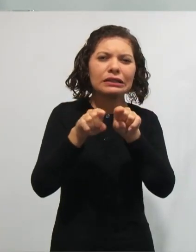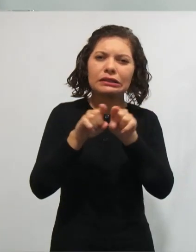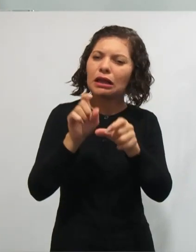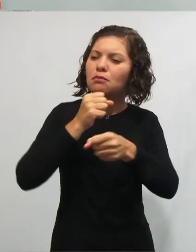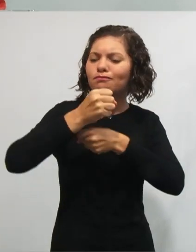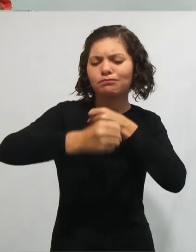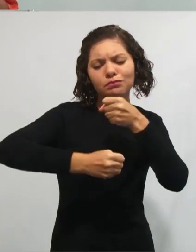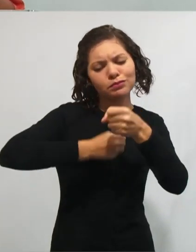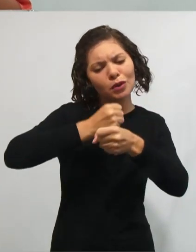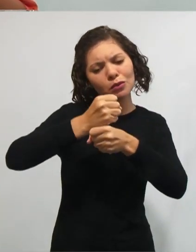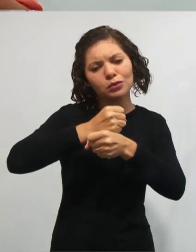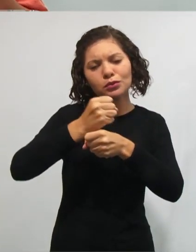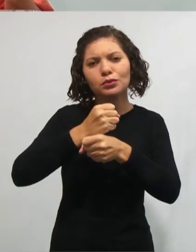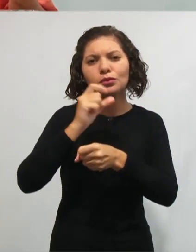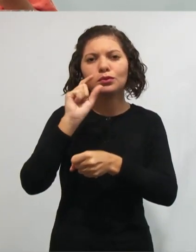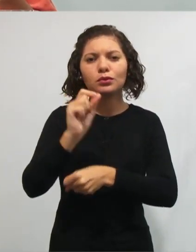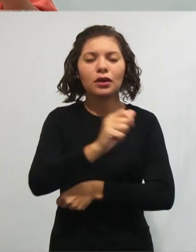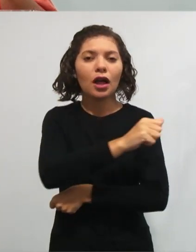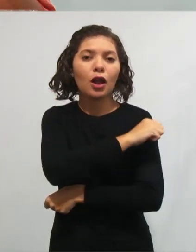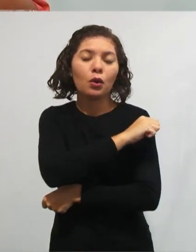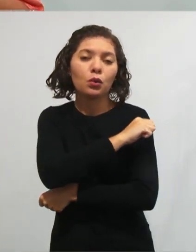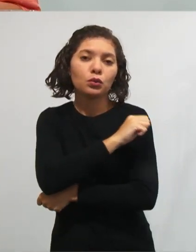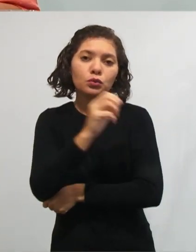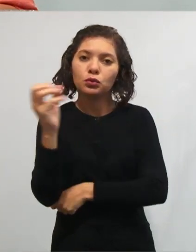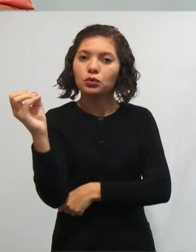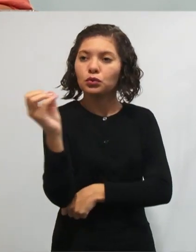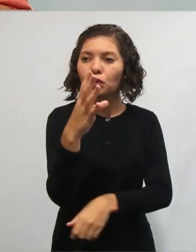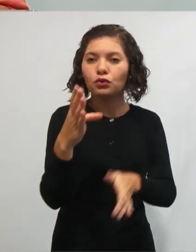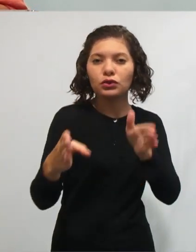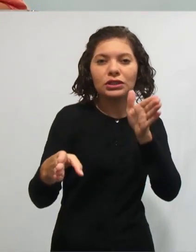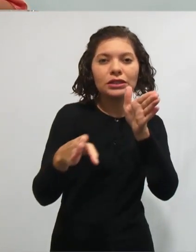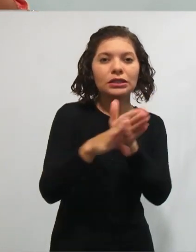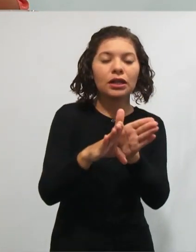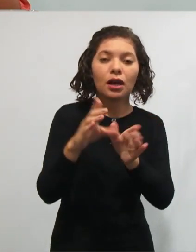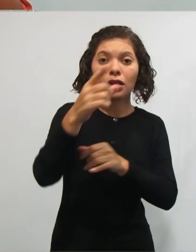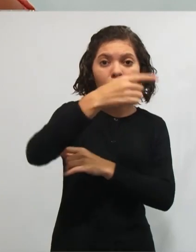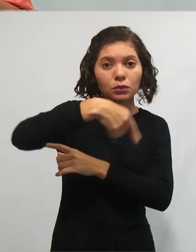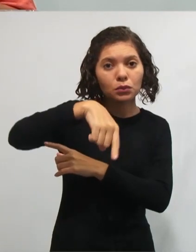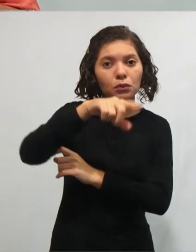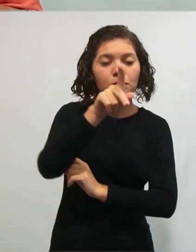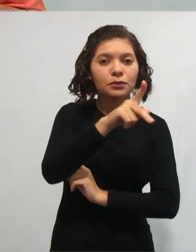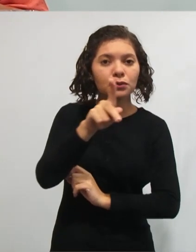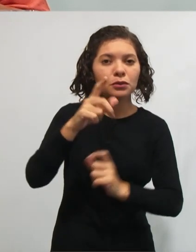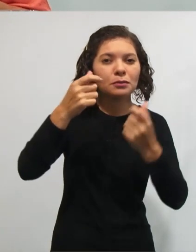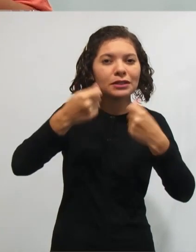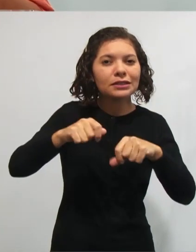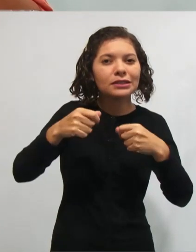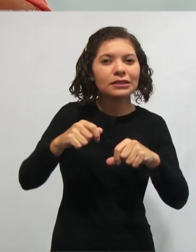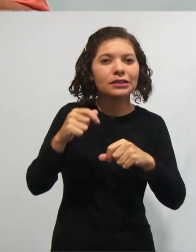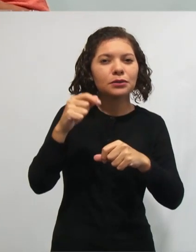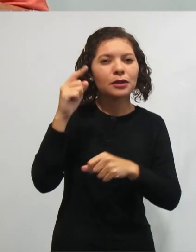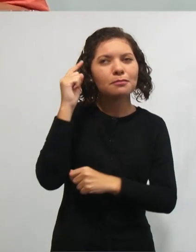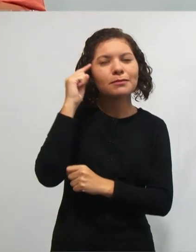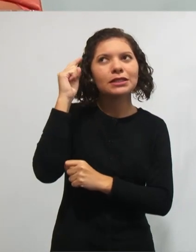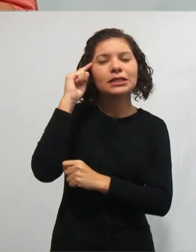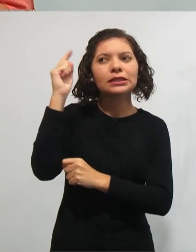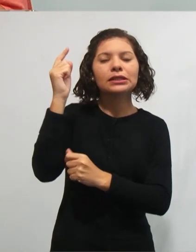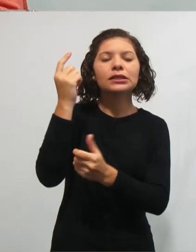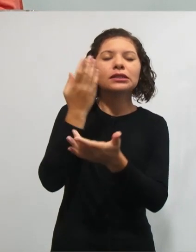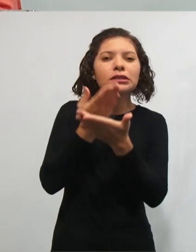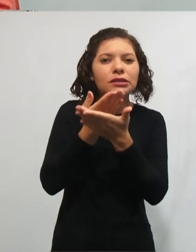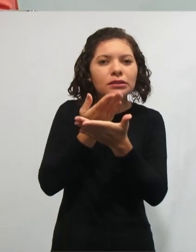é preciso que a gente pare, pense e busque por informações que nos deixam minimamente preparados para conduzir